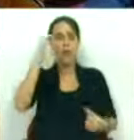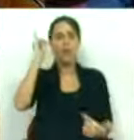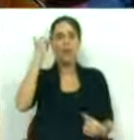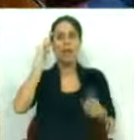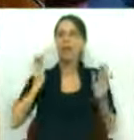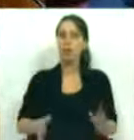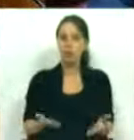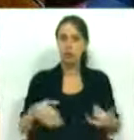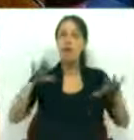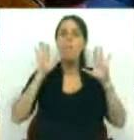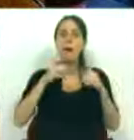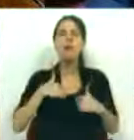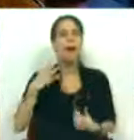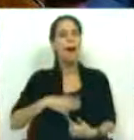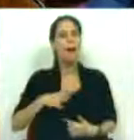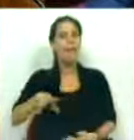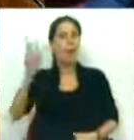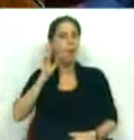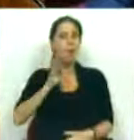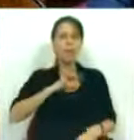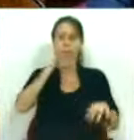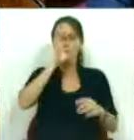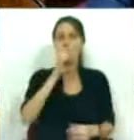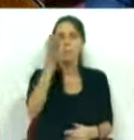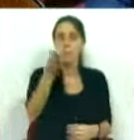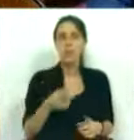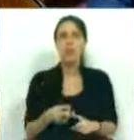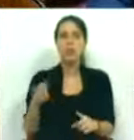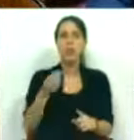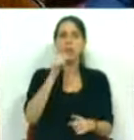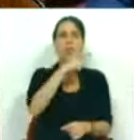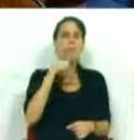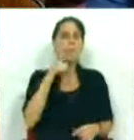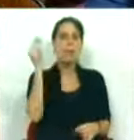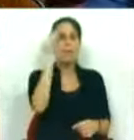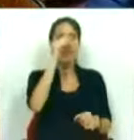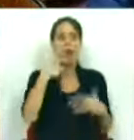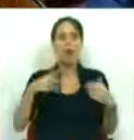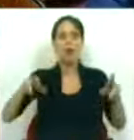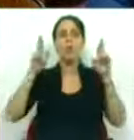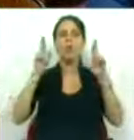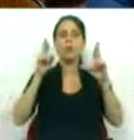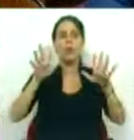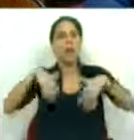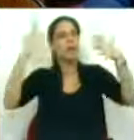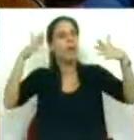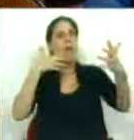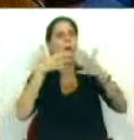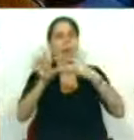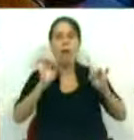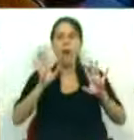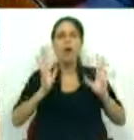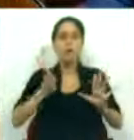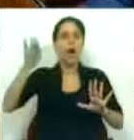ideias, mas o que nós pretendemos ouvir do Sr. Ministro não são promessas falsas ou esperanças vãs. Essas